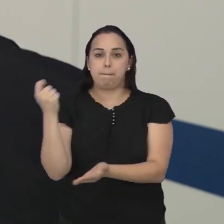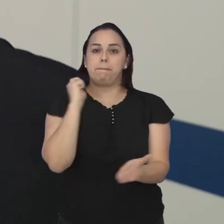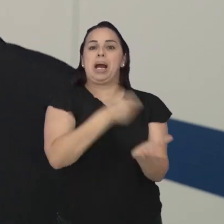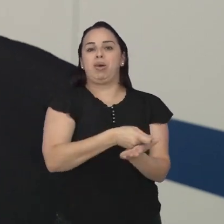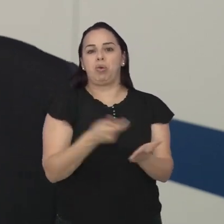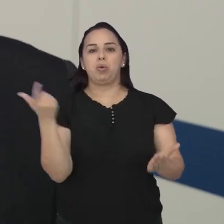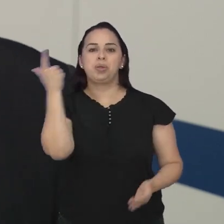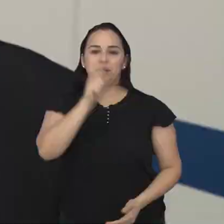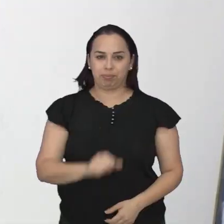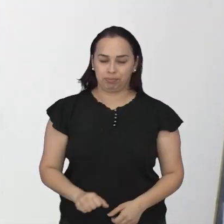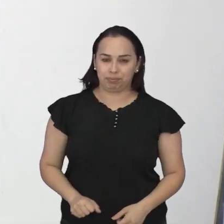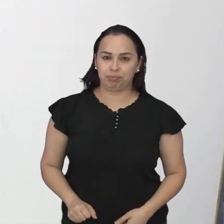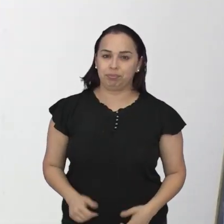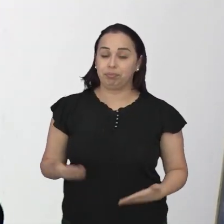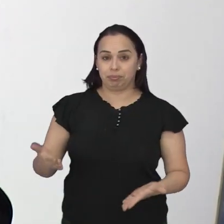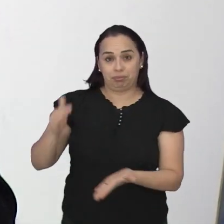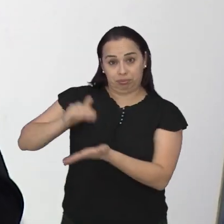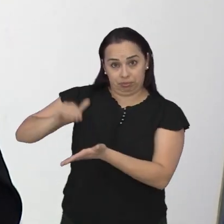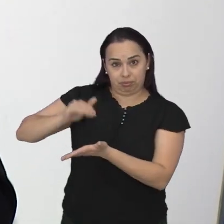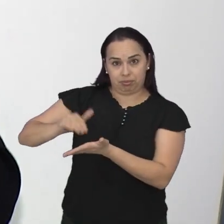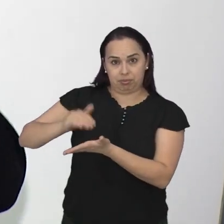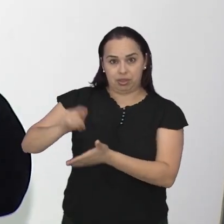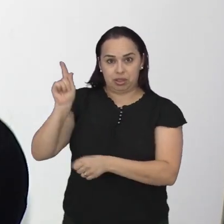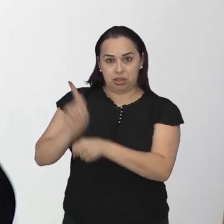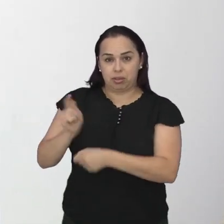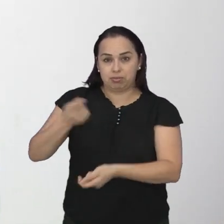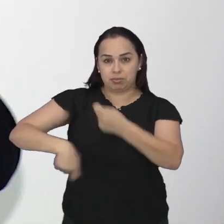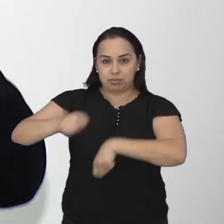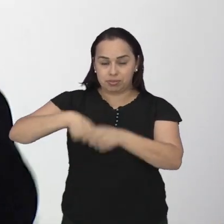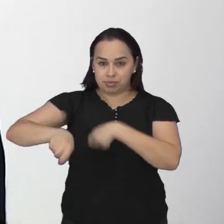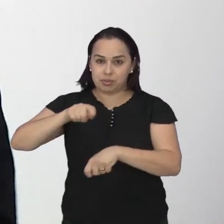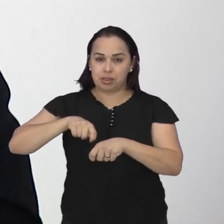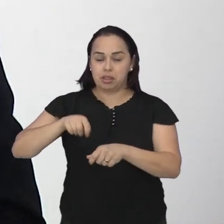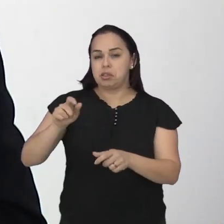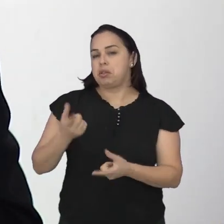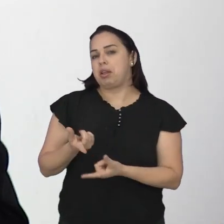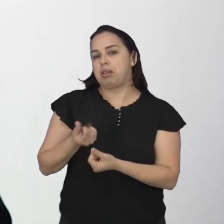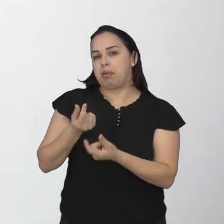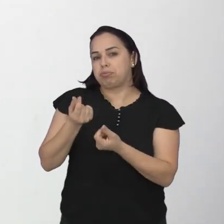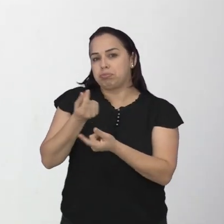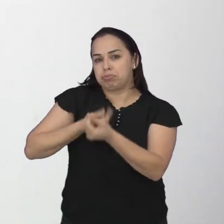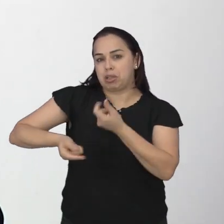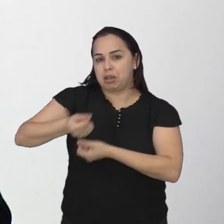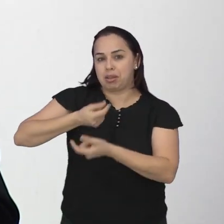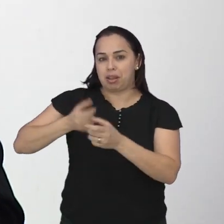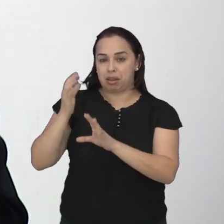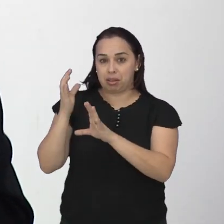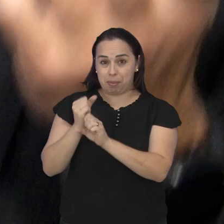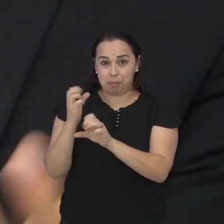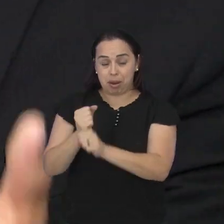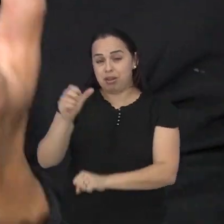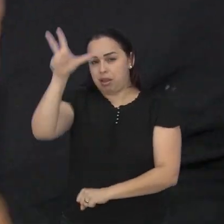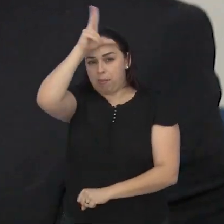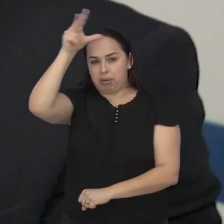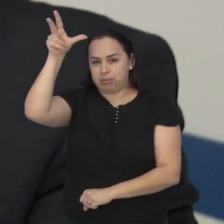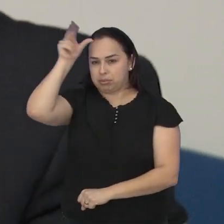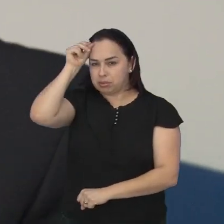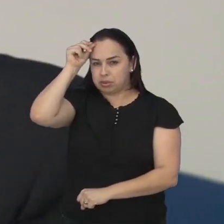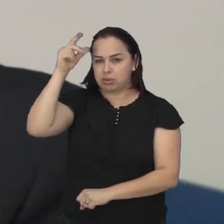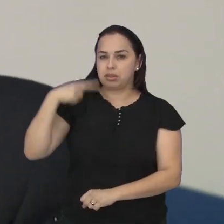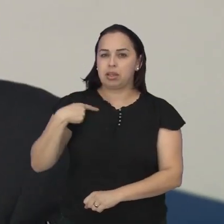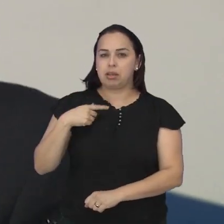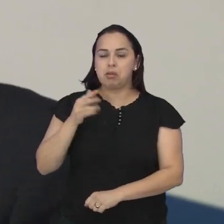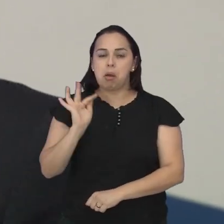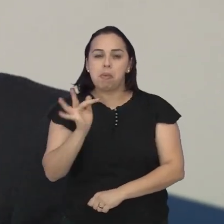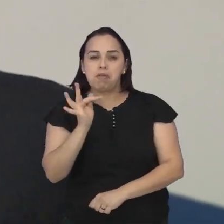essas despesas e ainda mais. De acordo com o secretário de gestão administrativa e finanças da prefeitura, a previsão para o